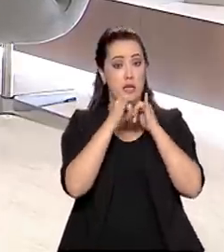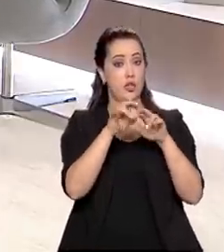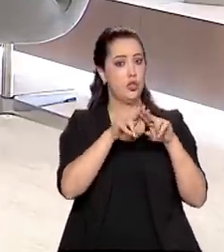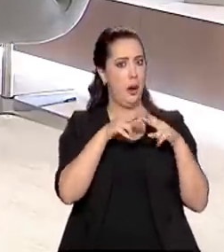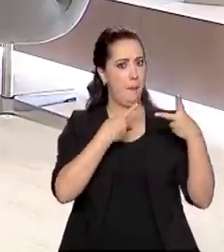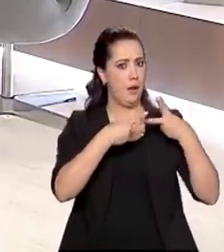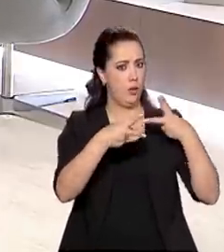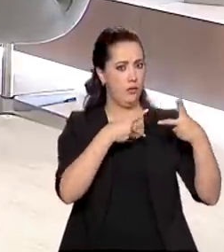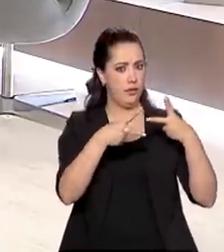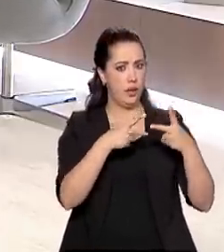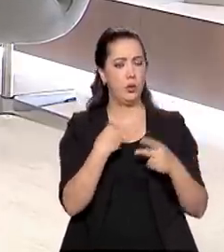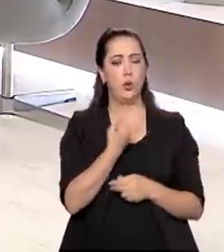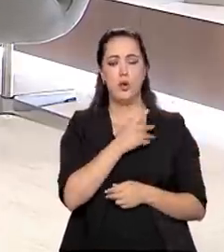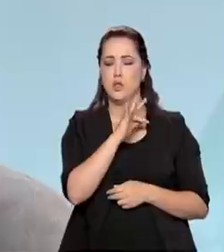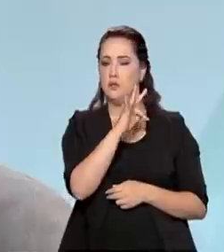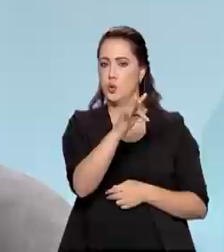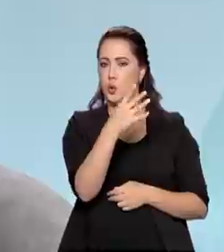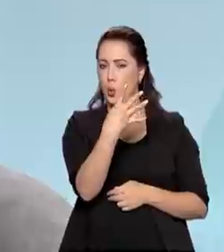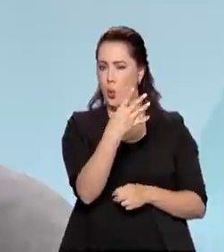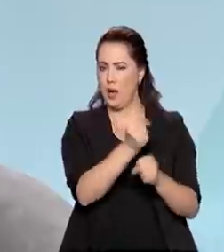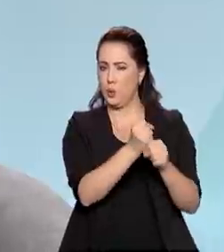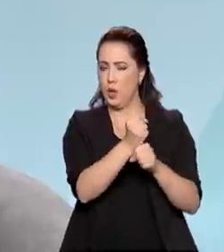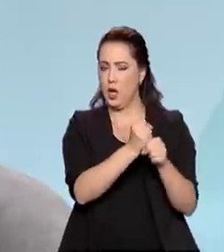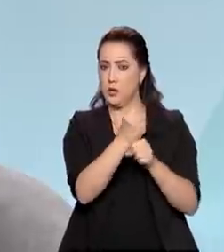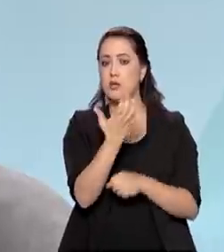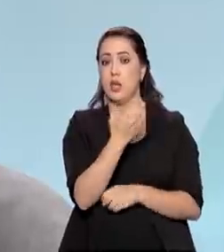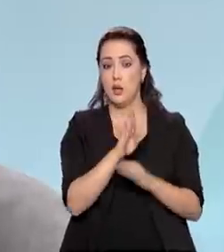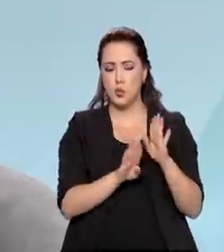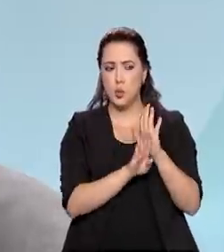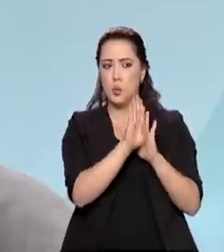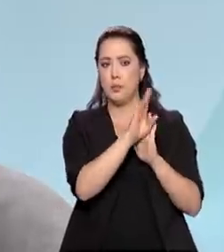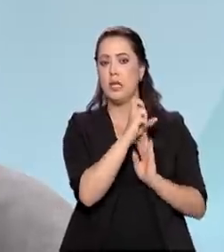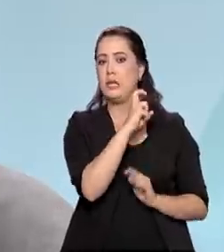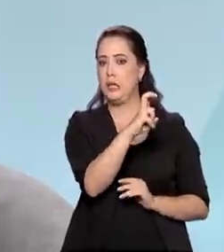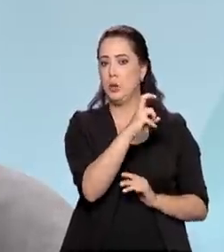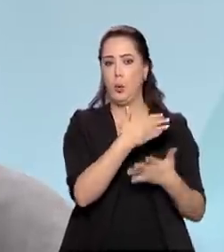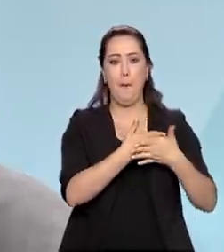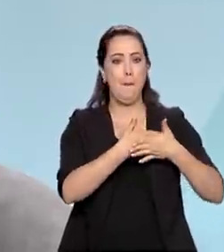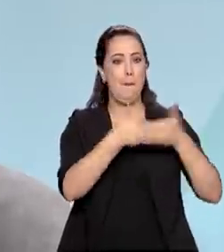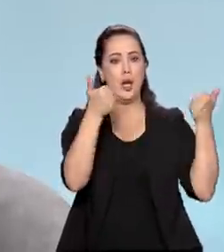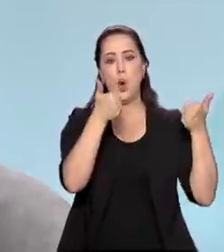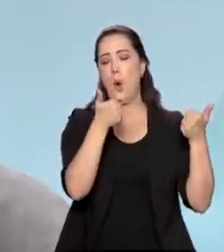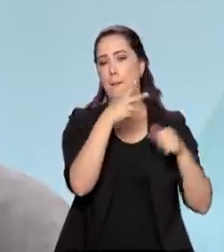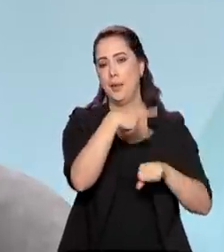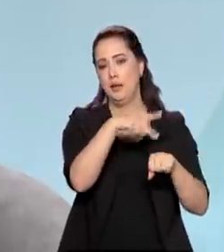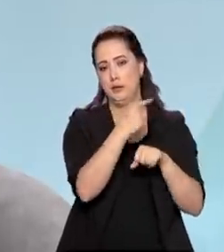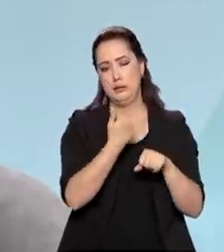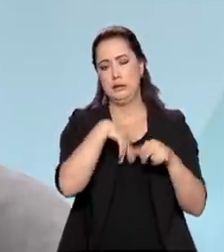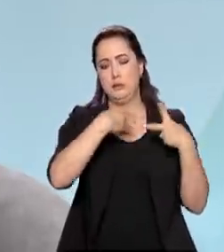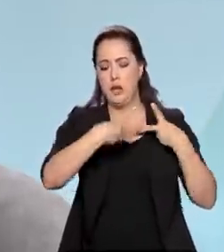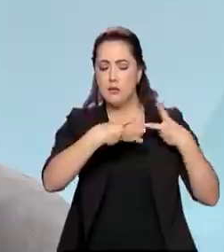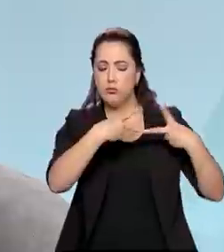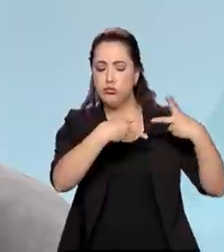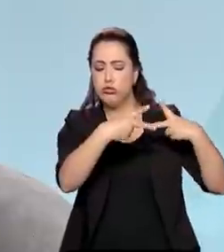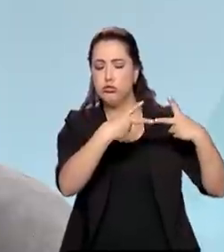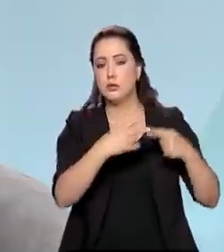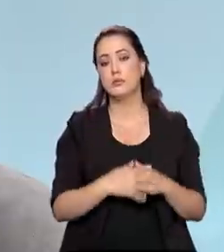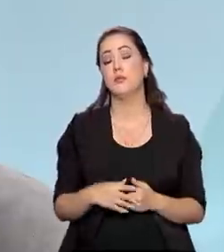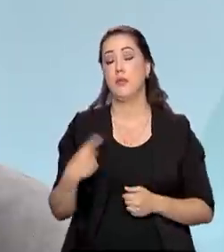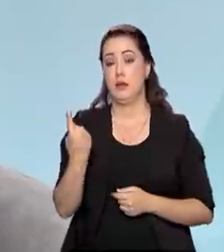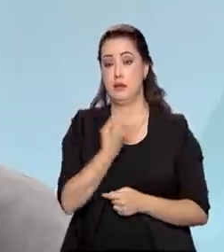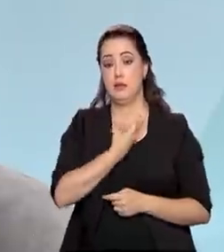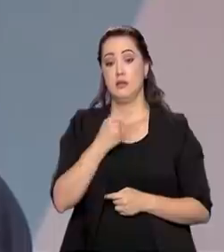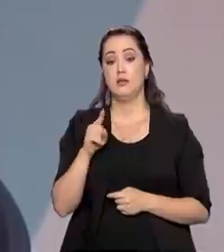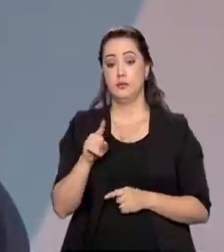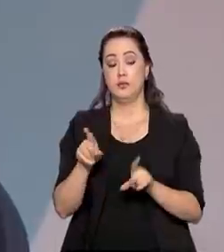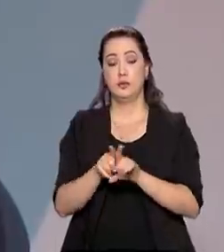para ser o quinto maior. Então, e sem aproveitar a eólica offshore, que tem um potencial enorme